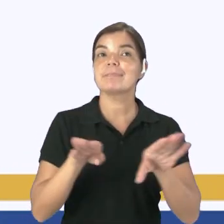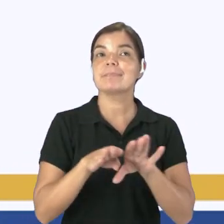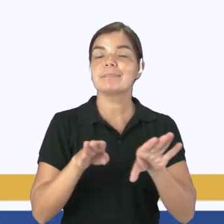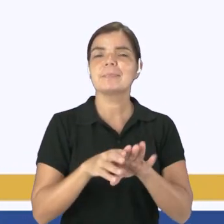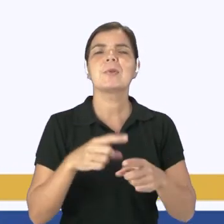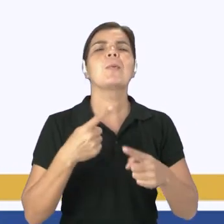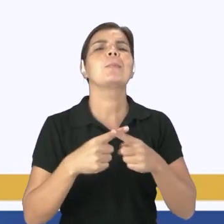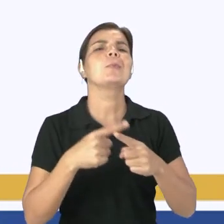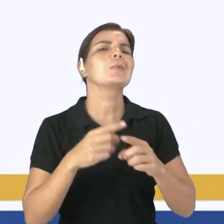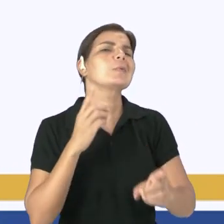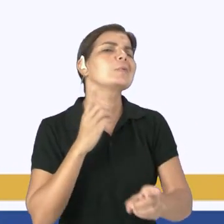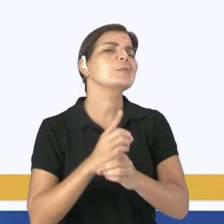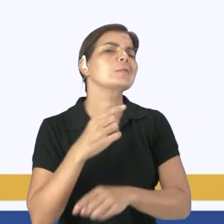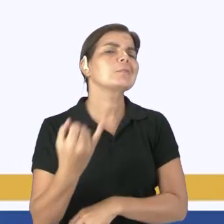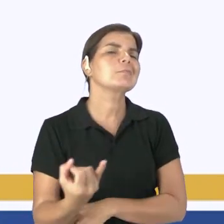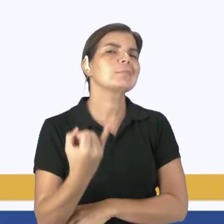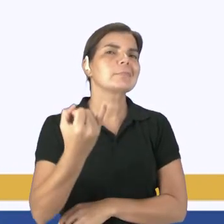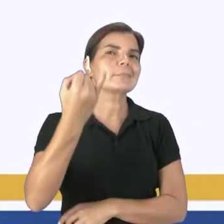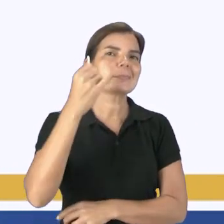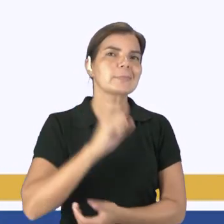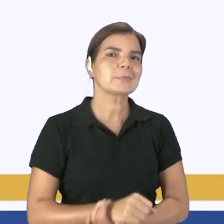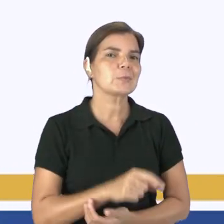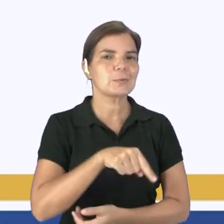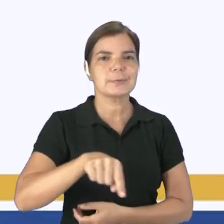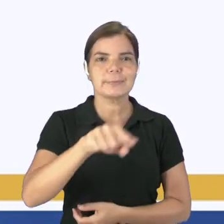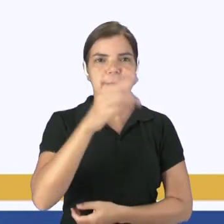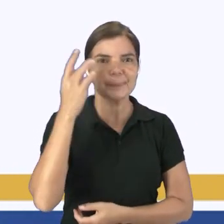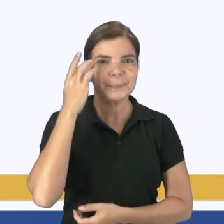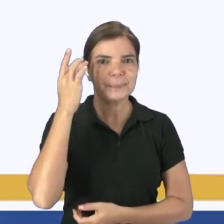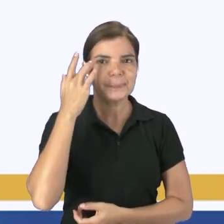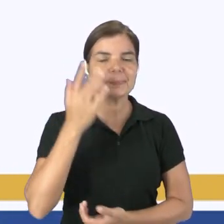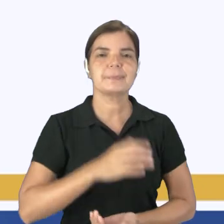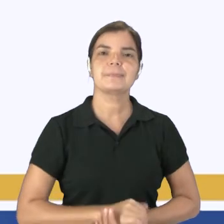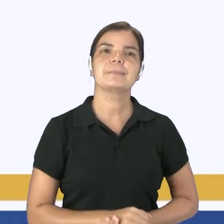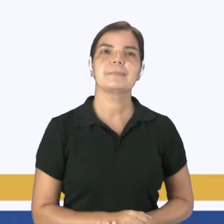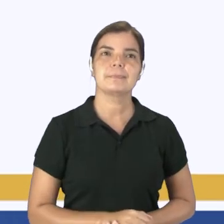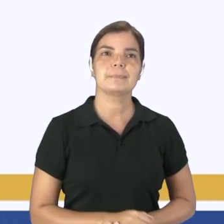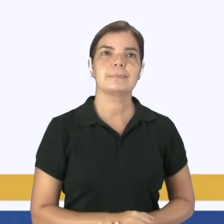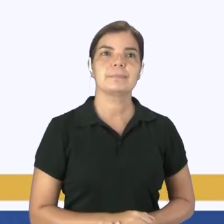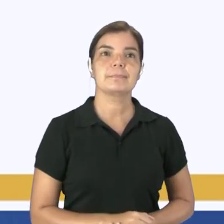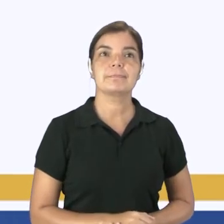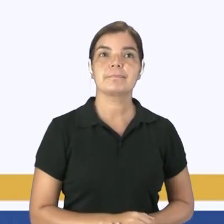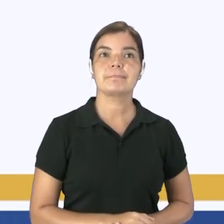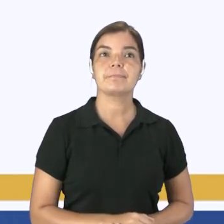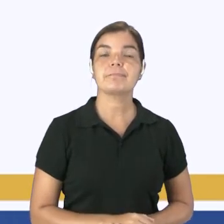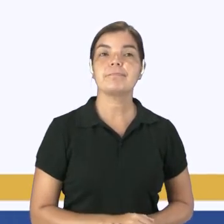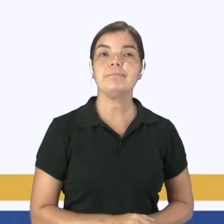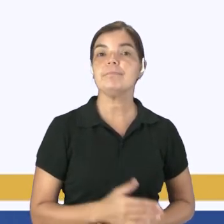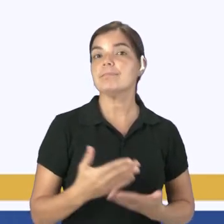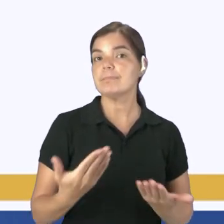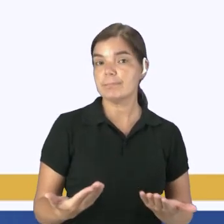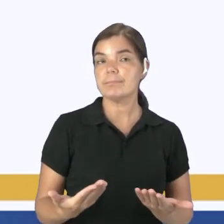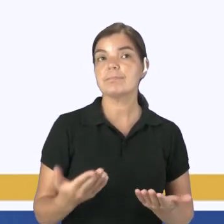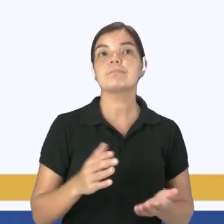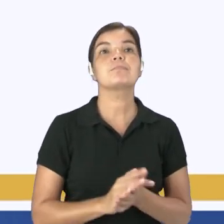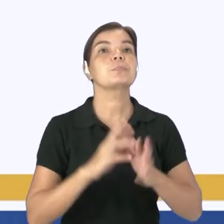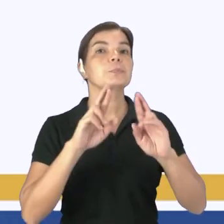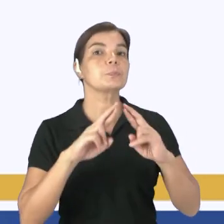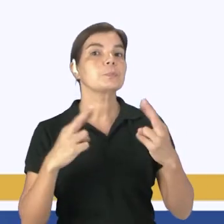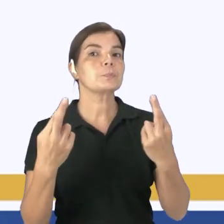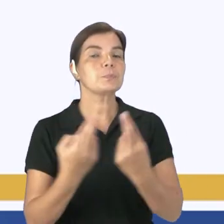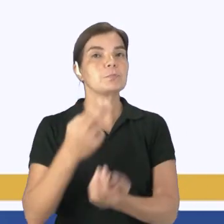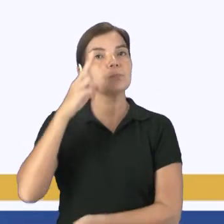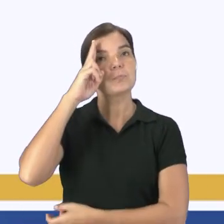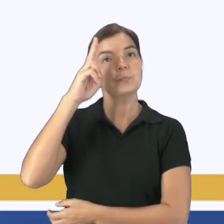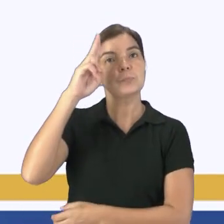encontro foi tão importante? O que vocês acham? Nesse caso, ele foi a reunião dos chefes de Estado